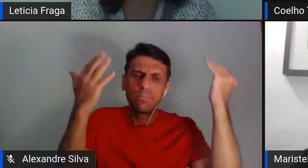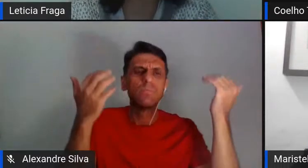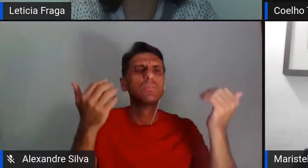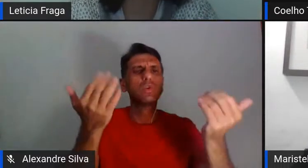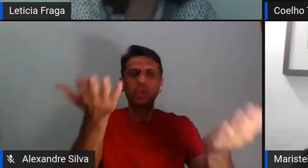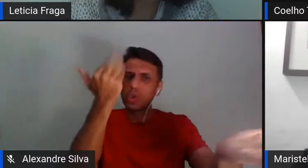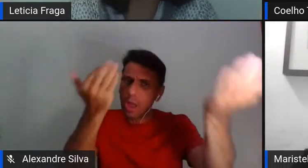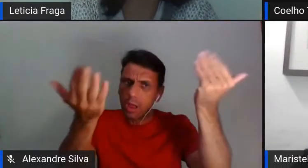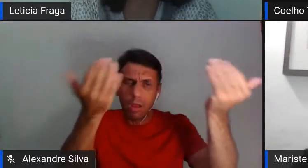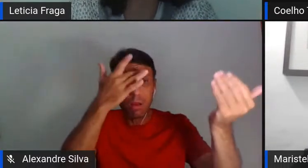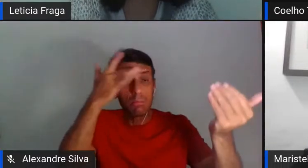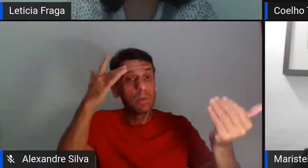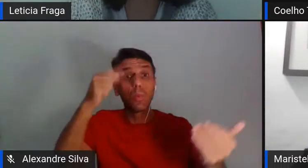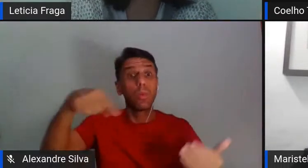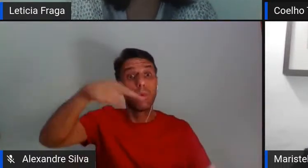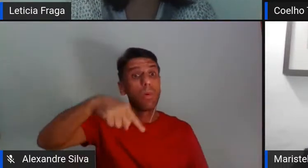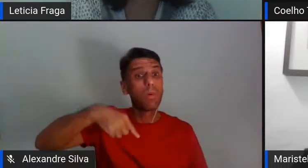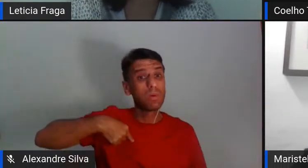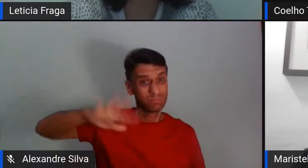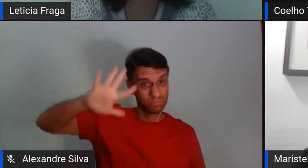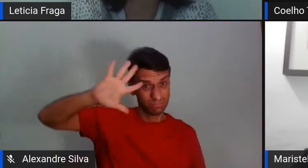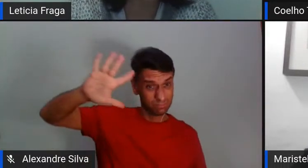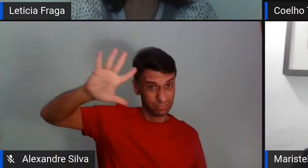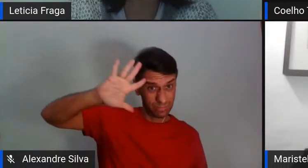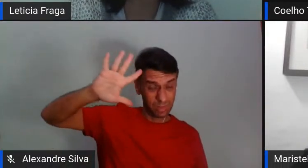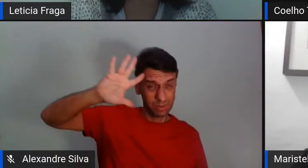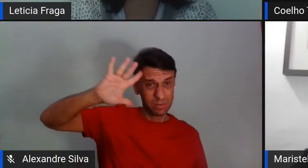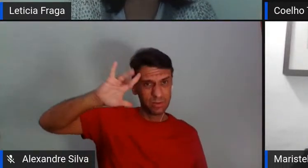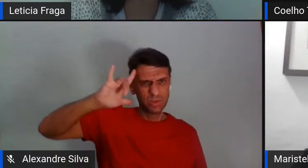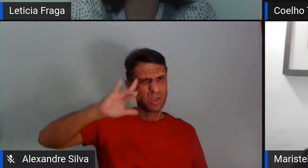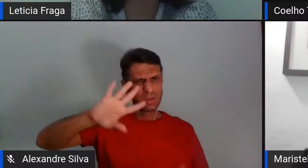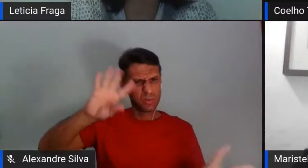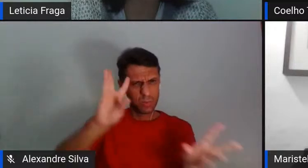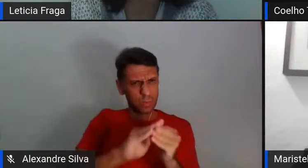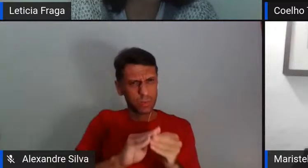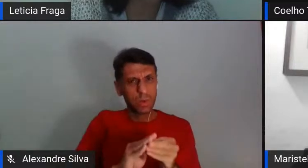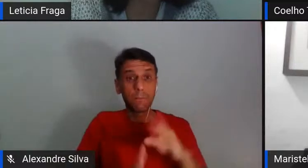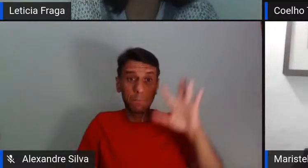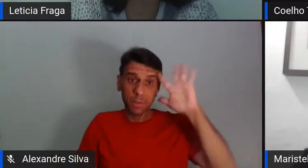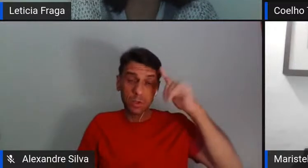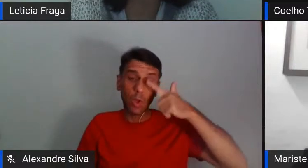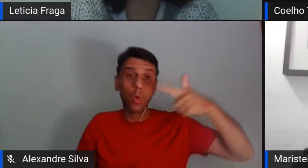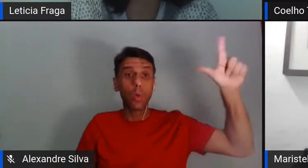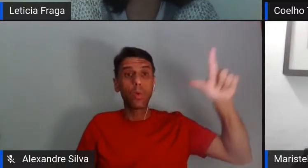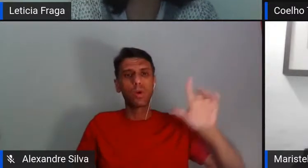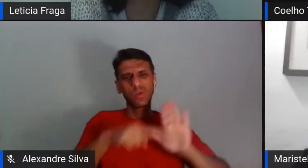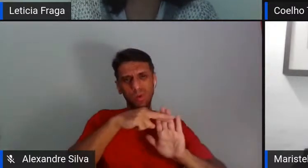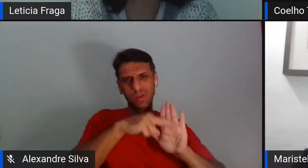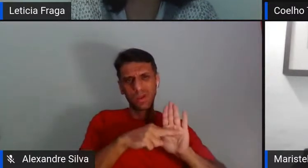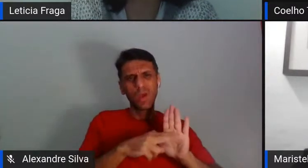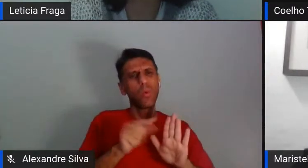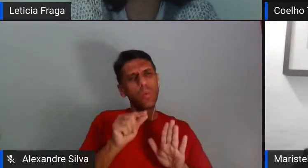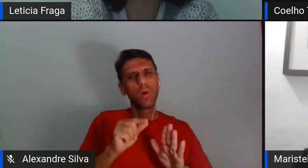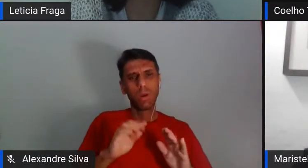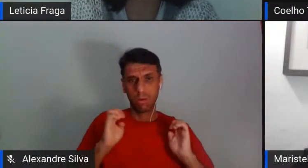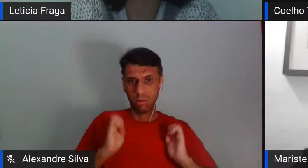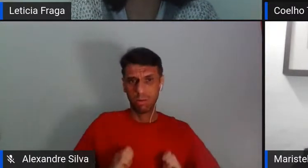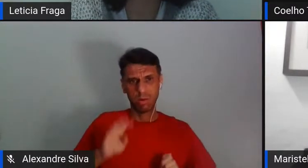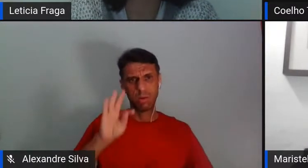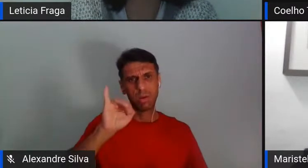em, só falando rapidinho, pensar em outros critérios éticos, né? Hoje a gente tem uma,